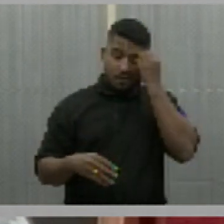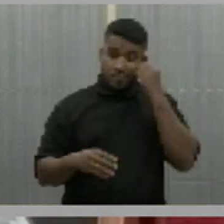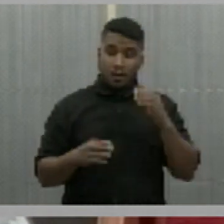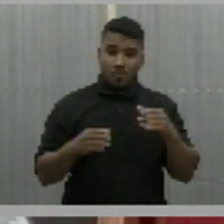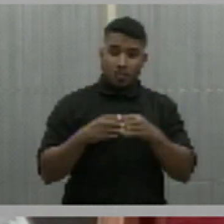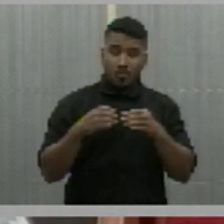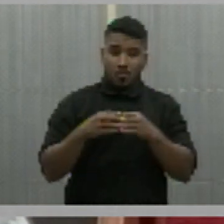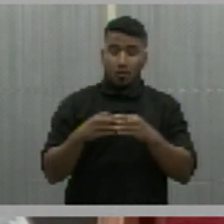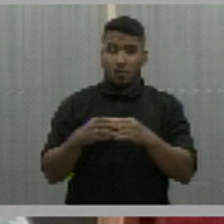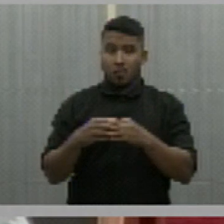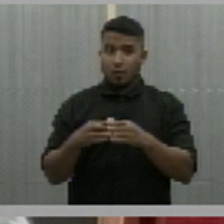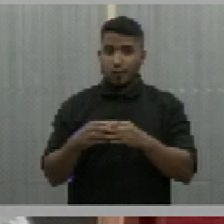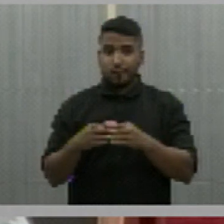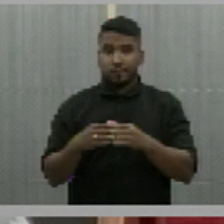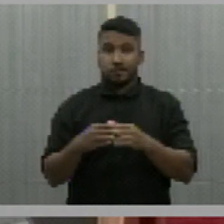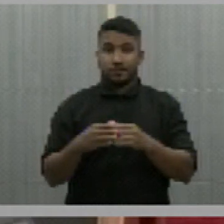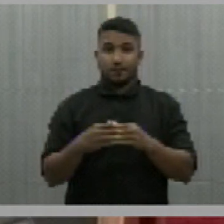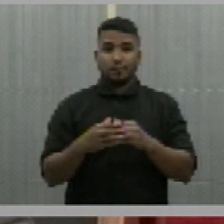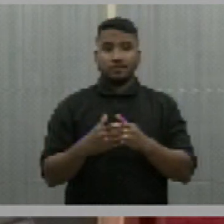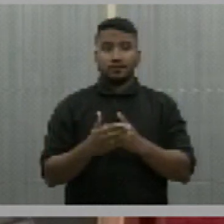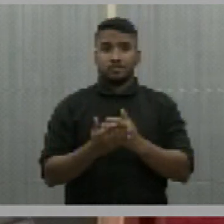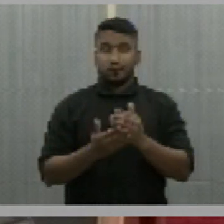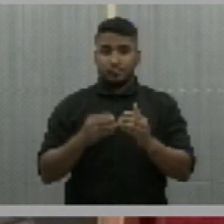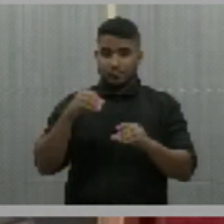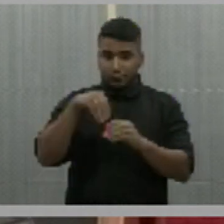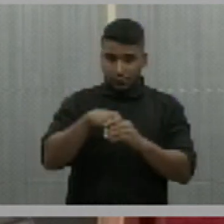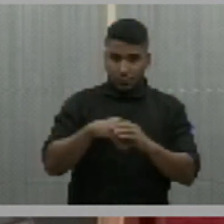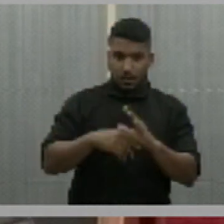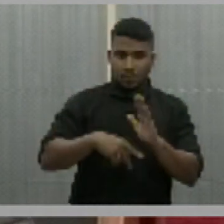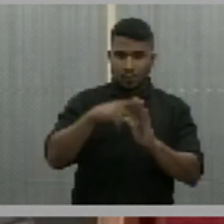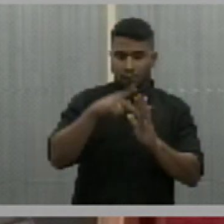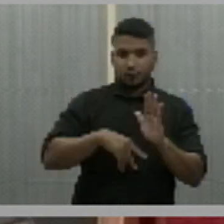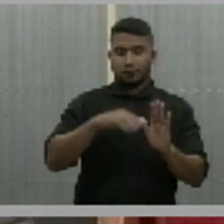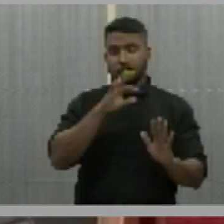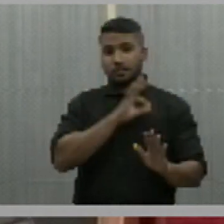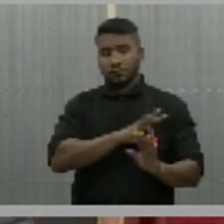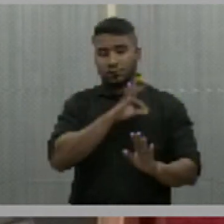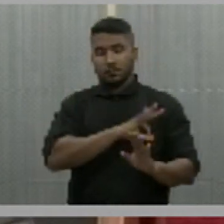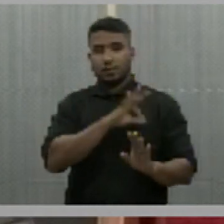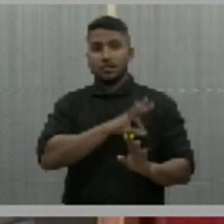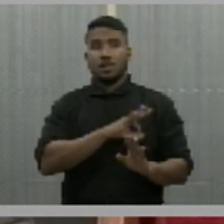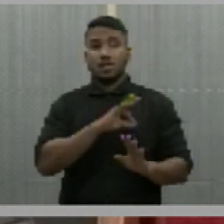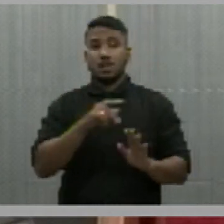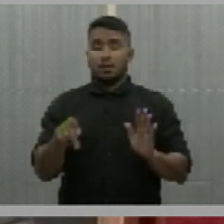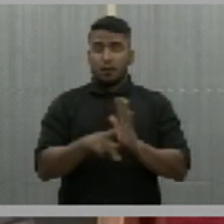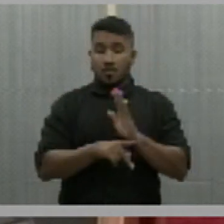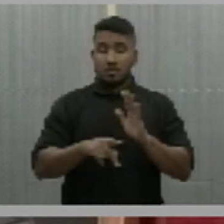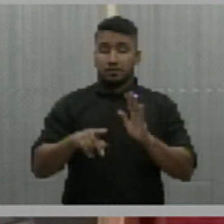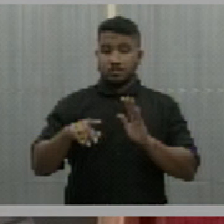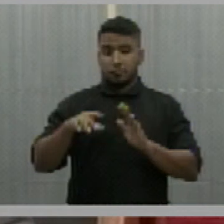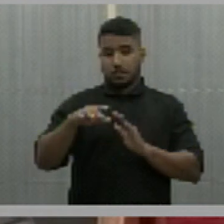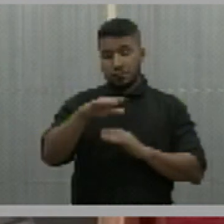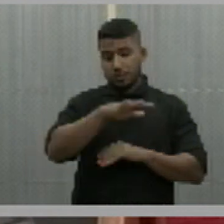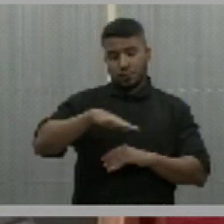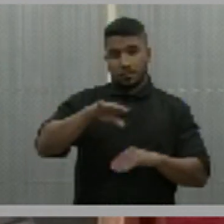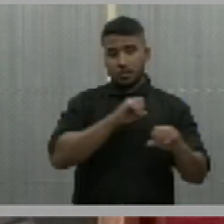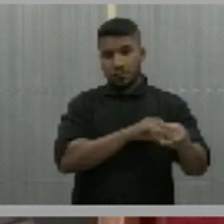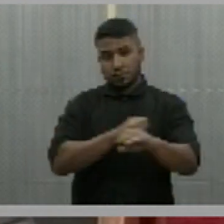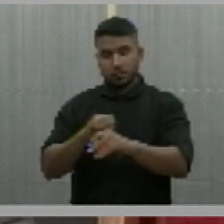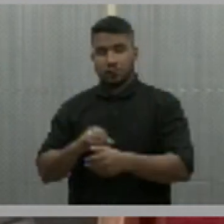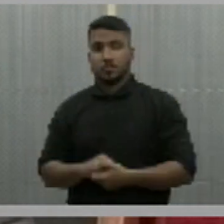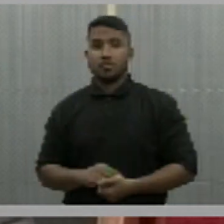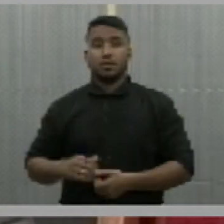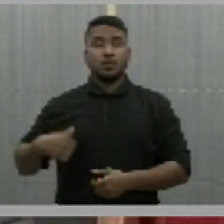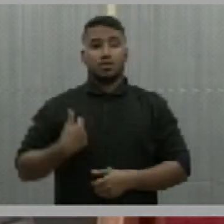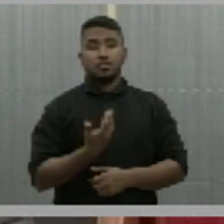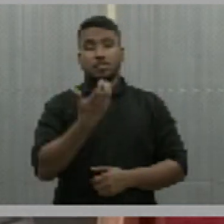categorias iniciais dentro do plano de cargos e salários dos servidores de educação, nós queremos